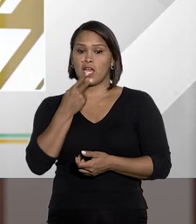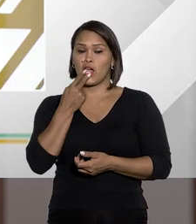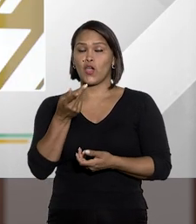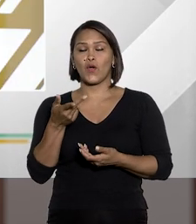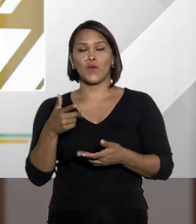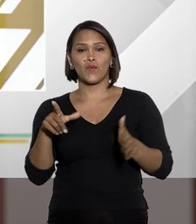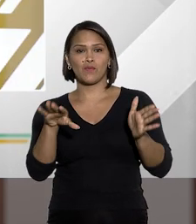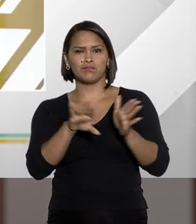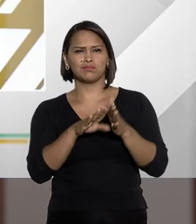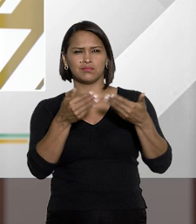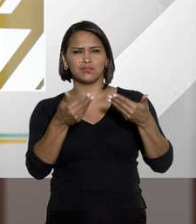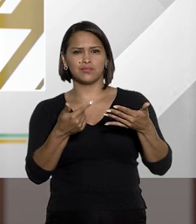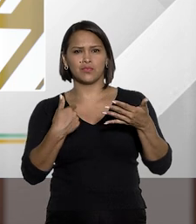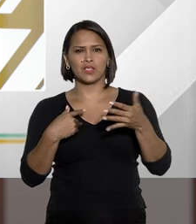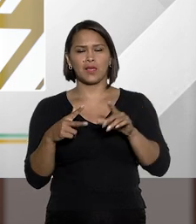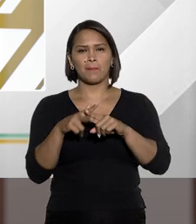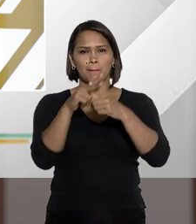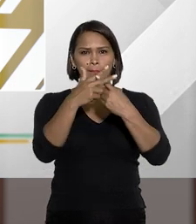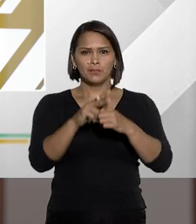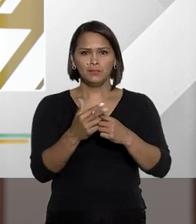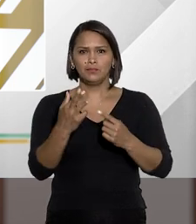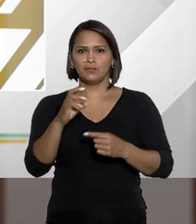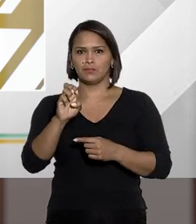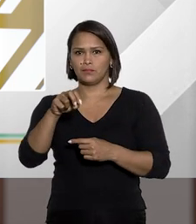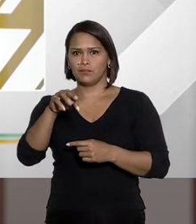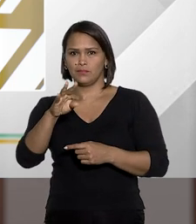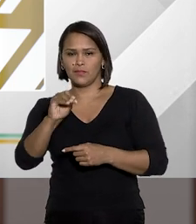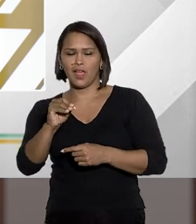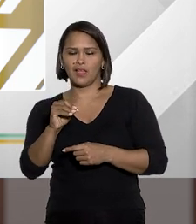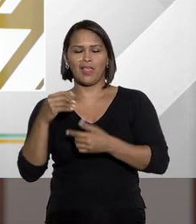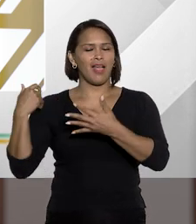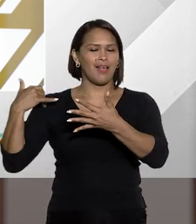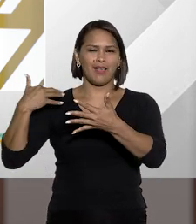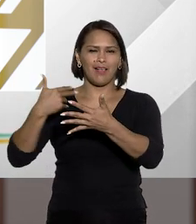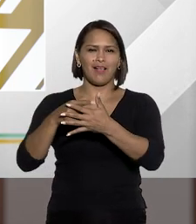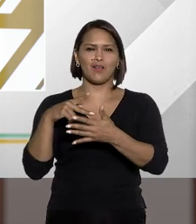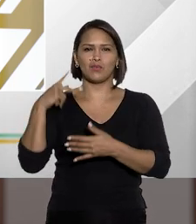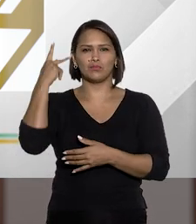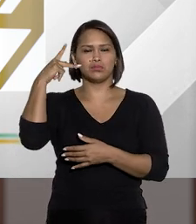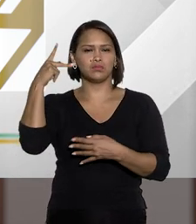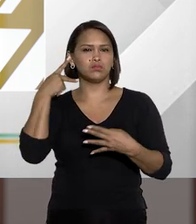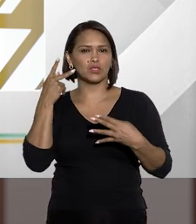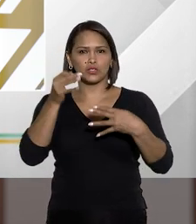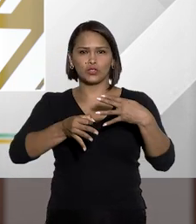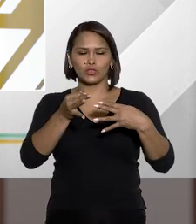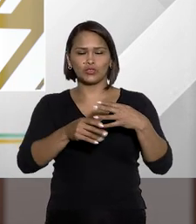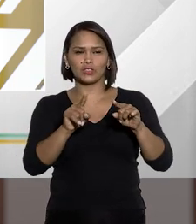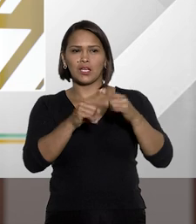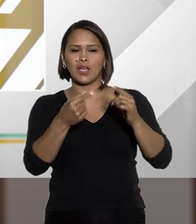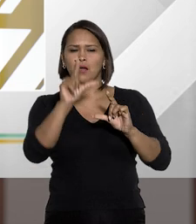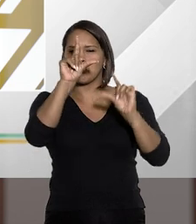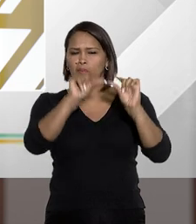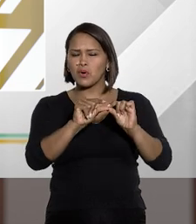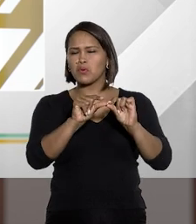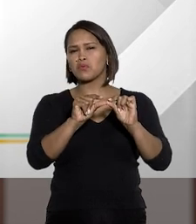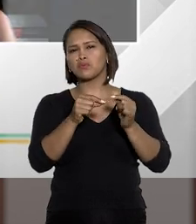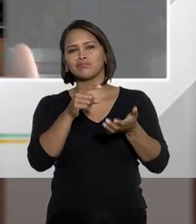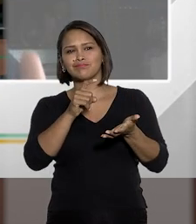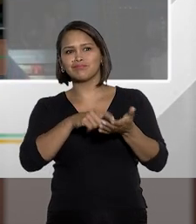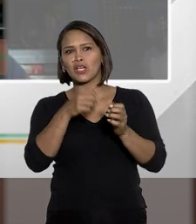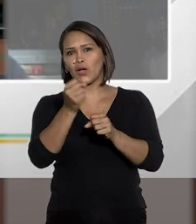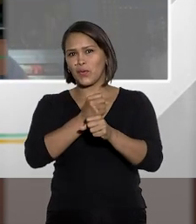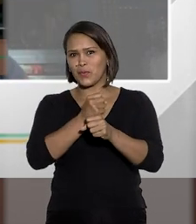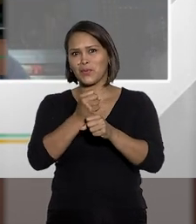Eu vou até, primeiro, corrigir o Renato, não faz tanto tempo que eu sou promotor de justiça, eu sou promotor de justiça